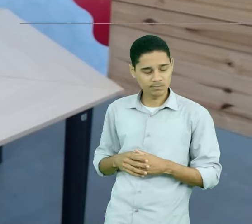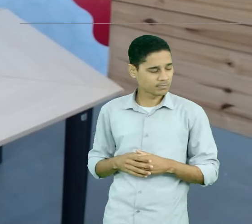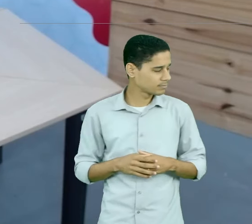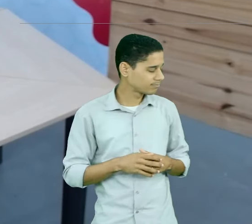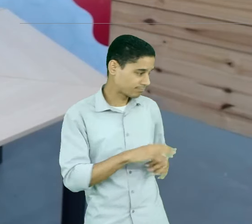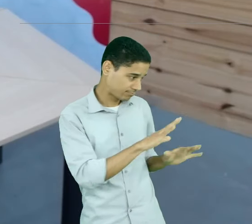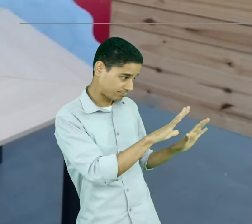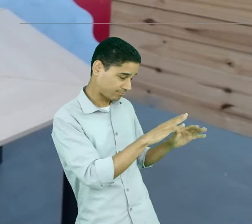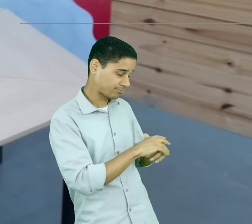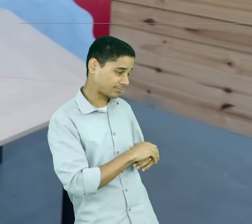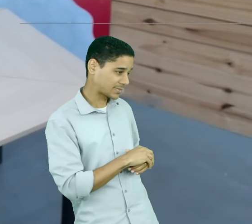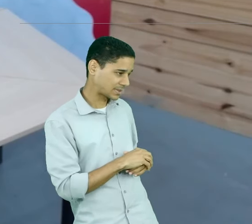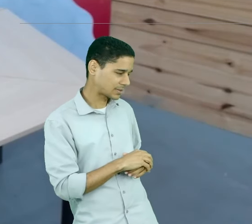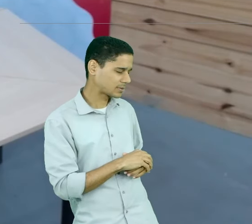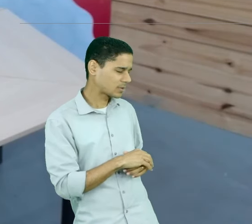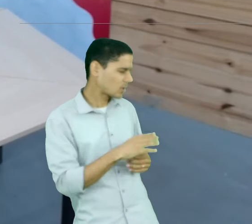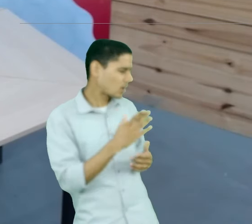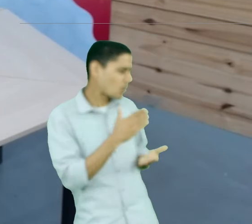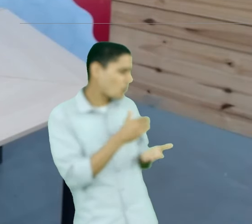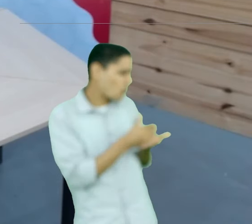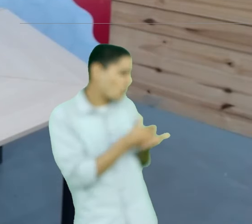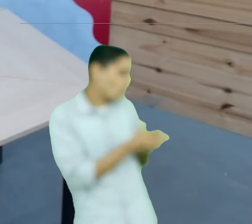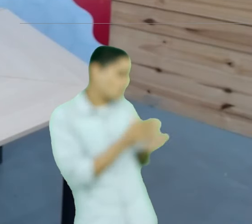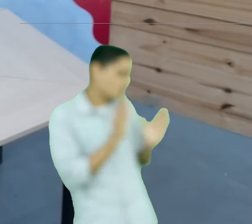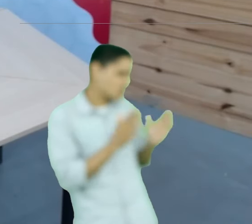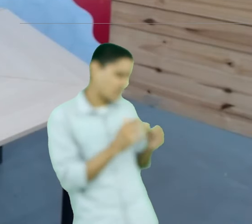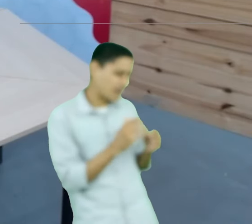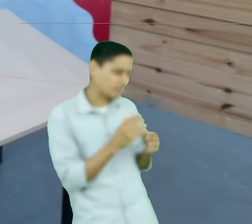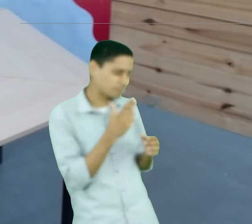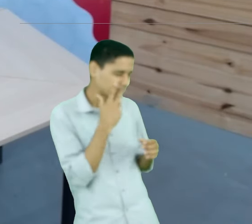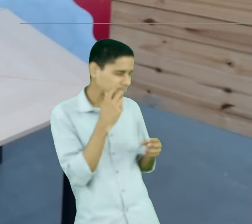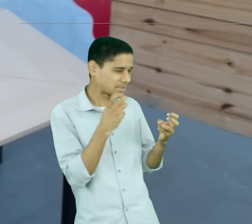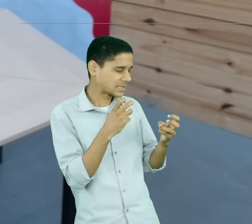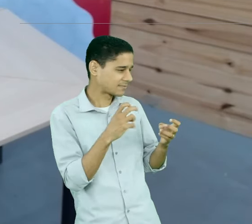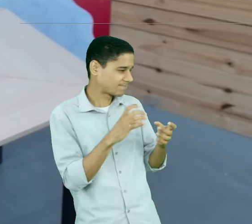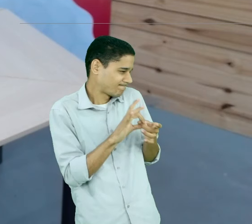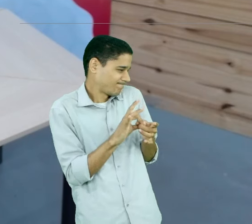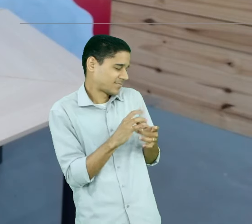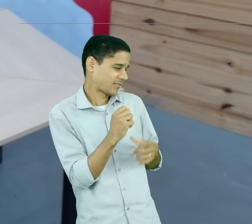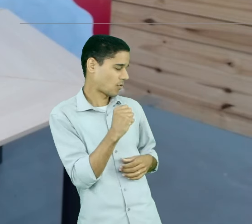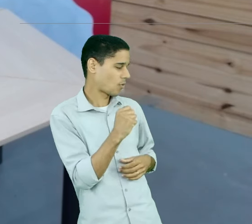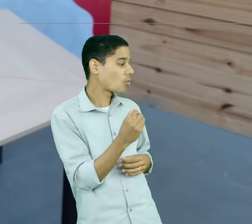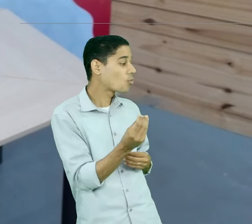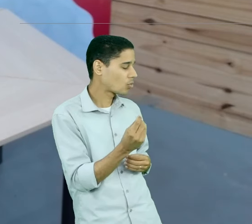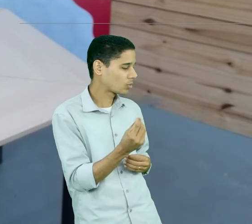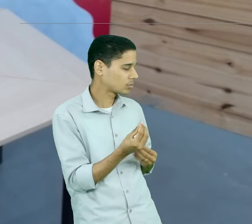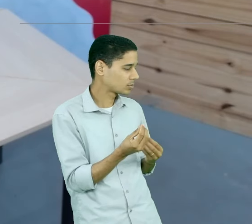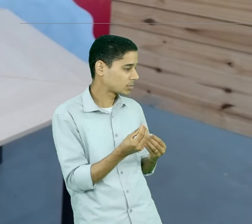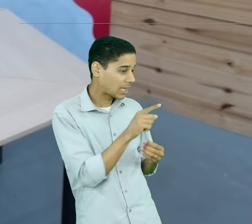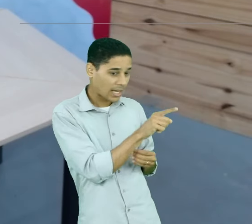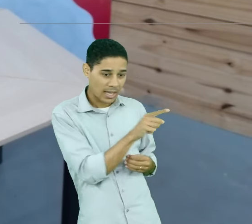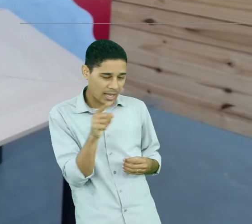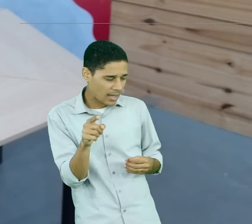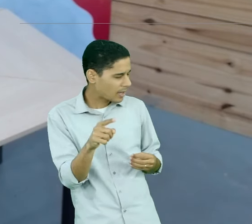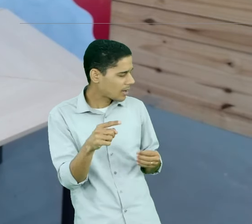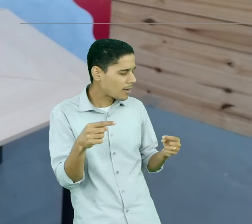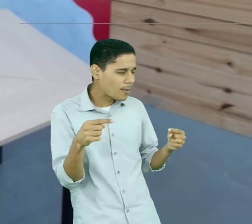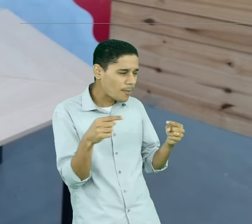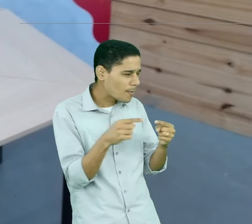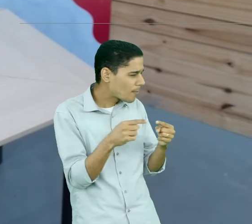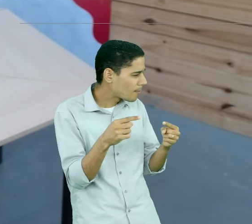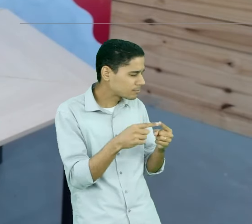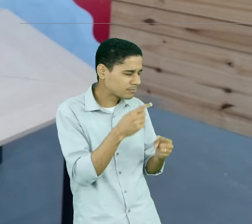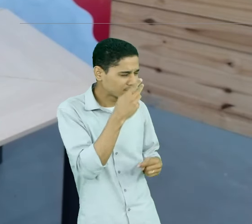desde o início, quando a gente percebe que essas duas facetas pertencem à mesma dimensão.